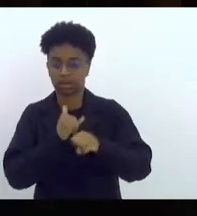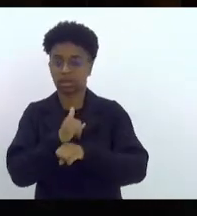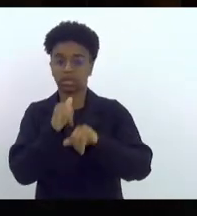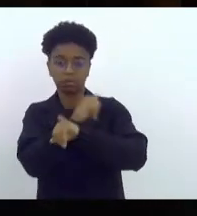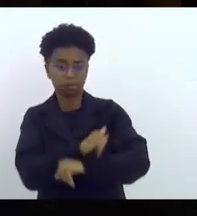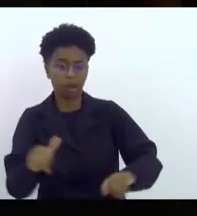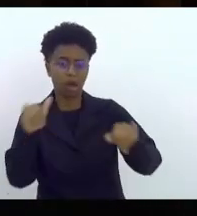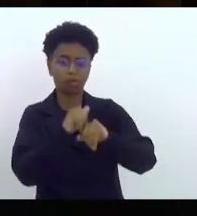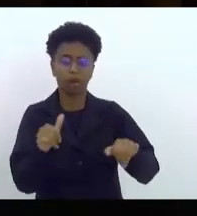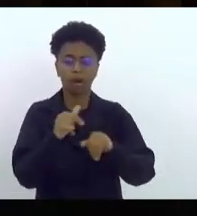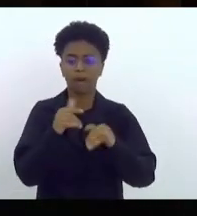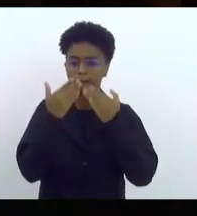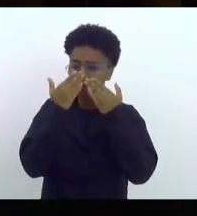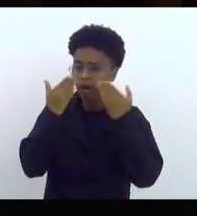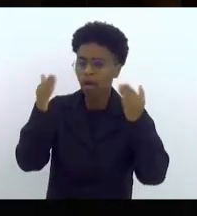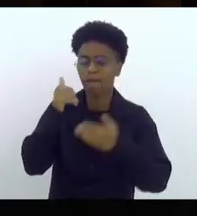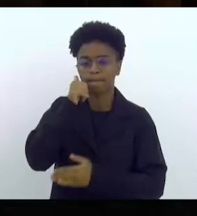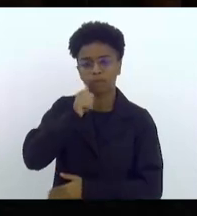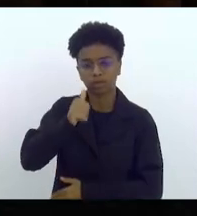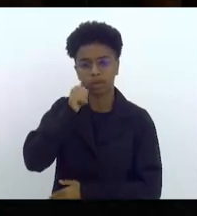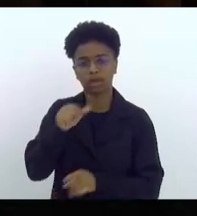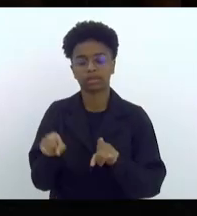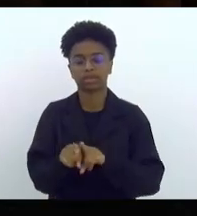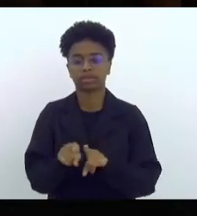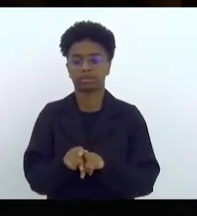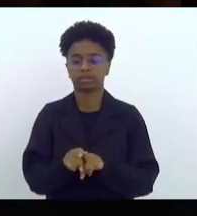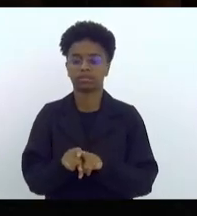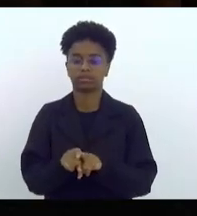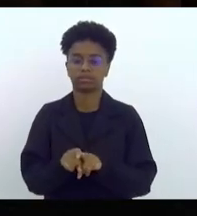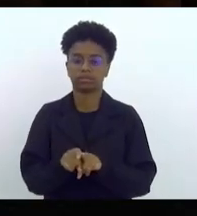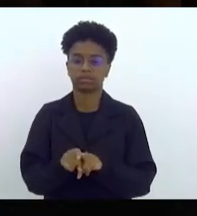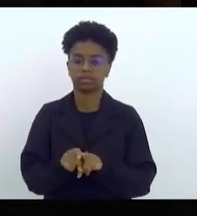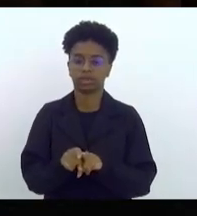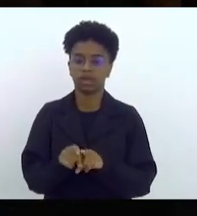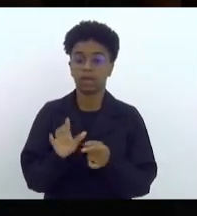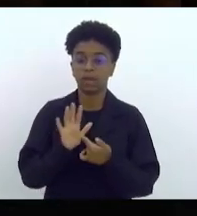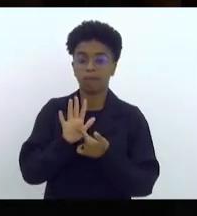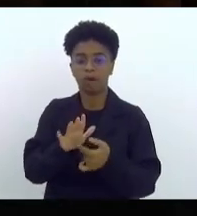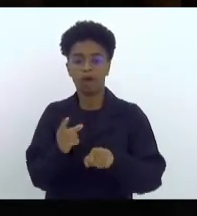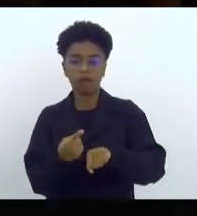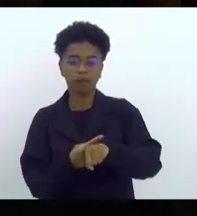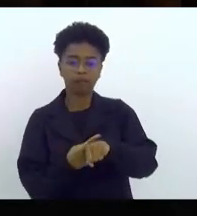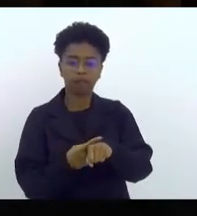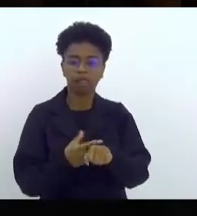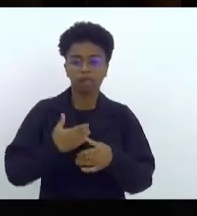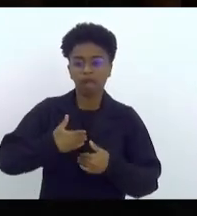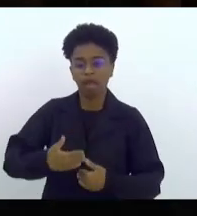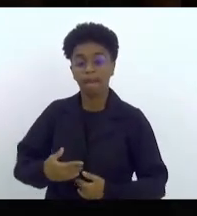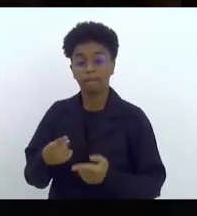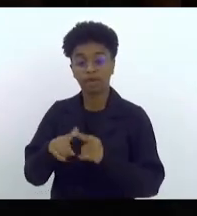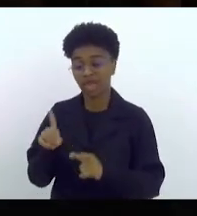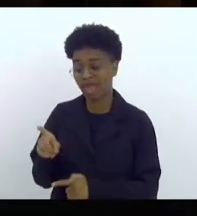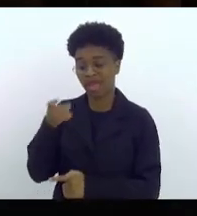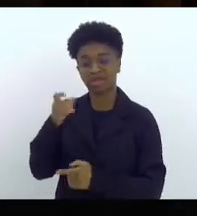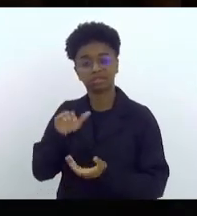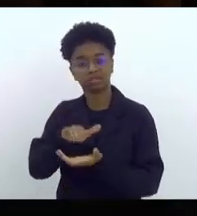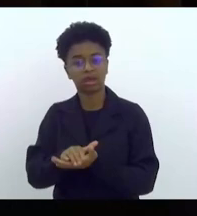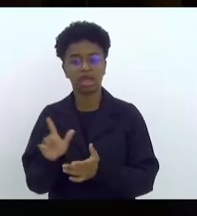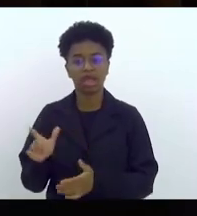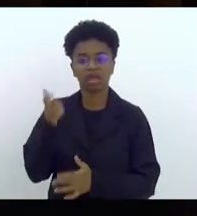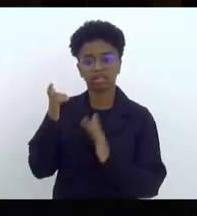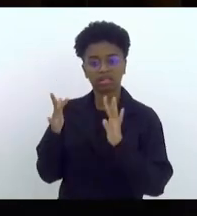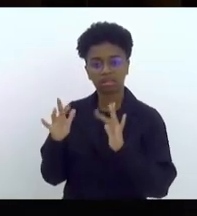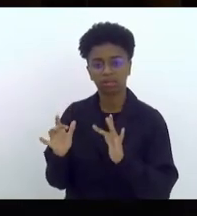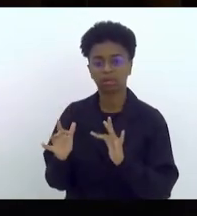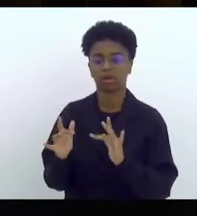são expostas, expostas, inclusive, com nudes de ex-companheiros, ex-namorados.